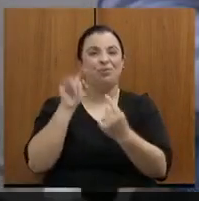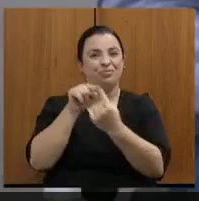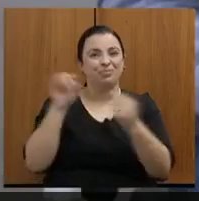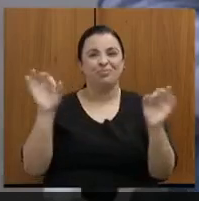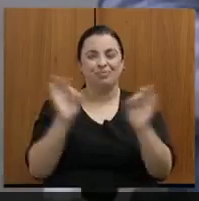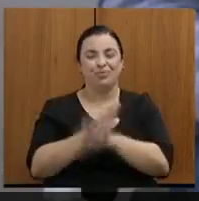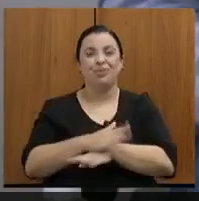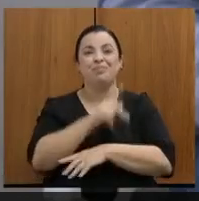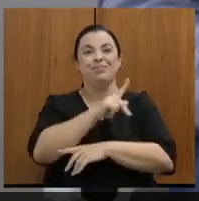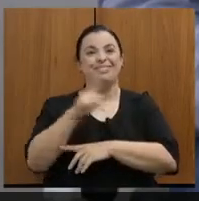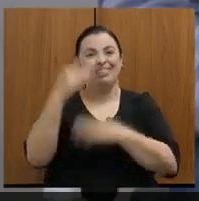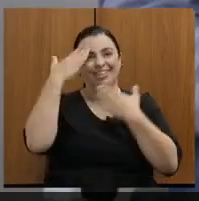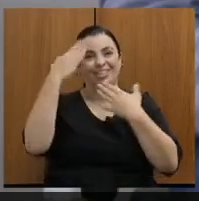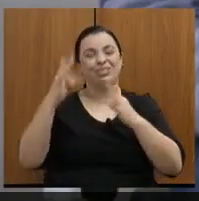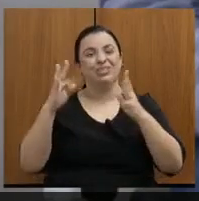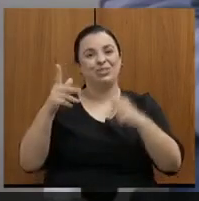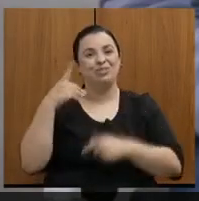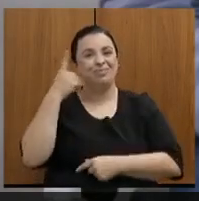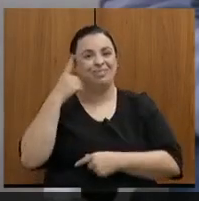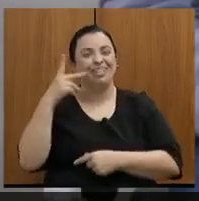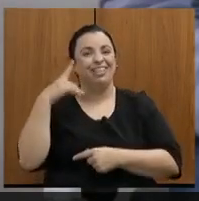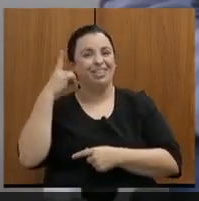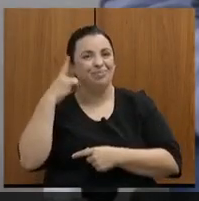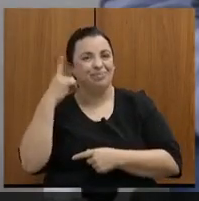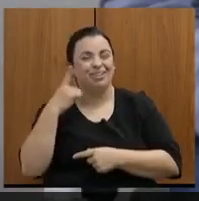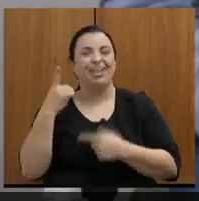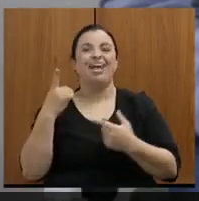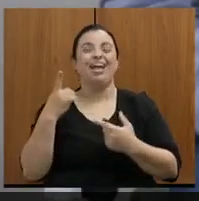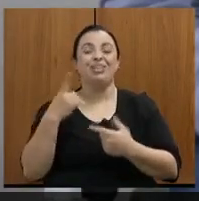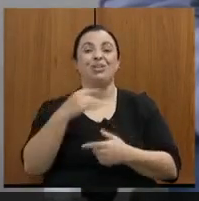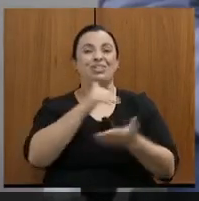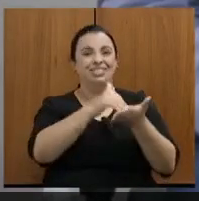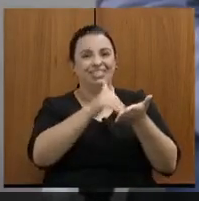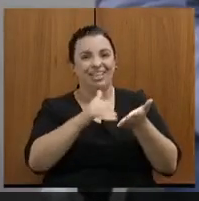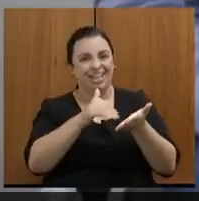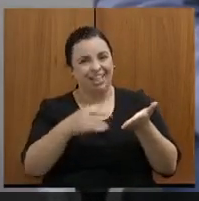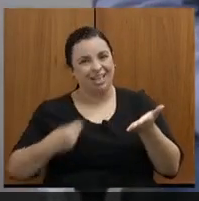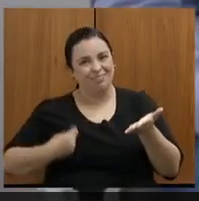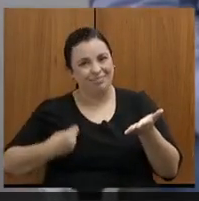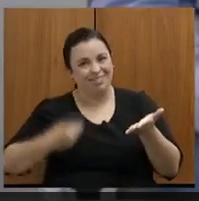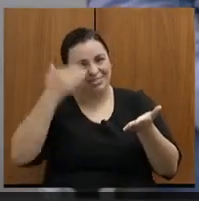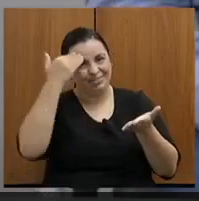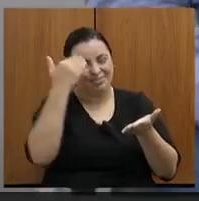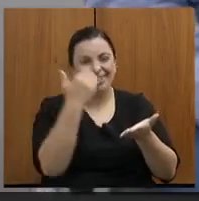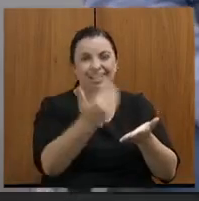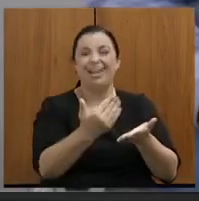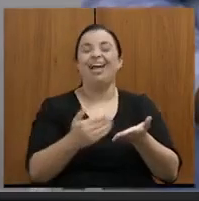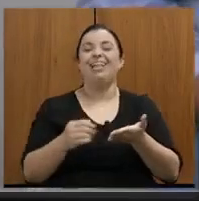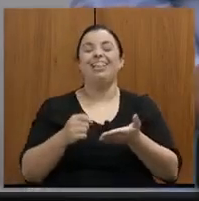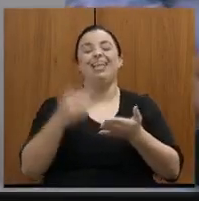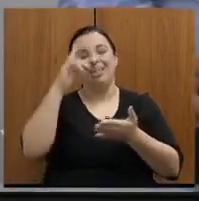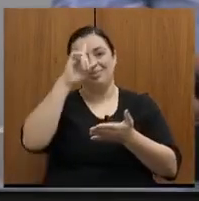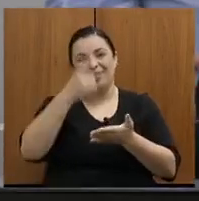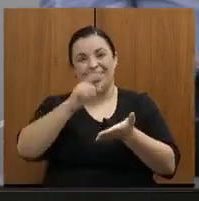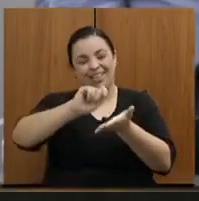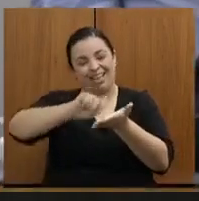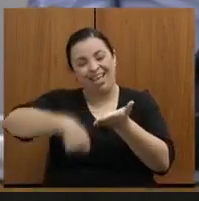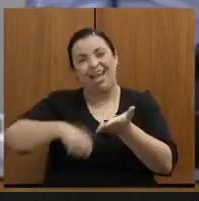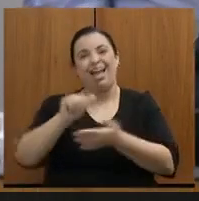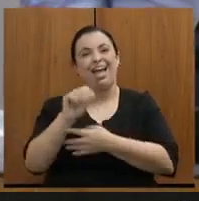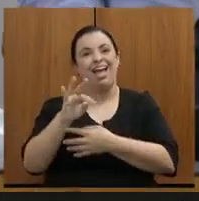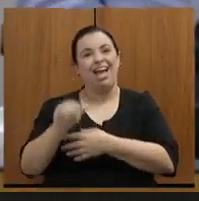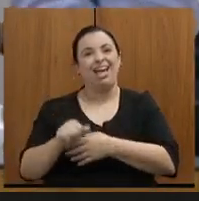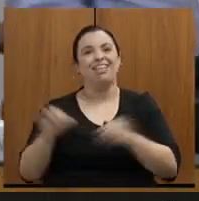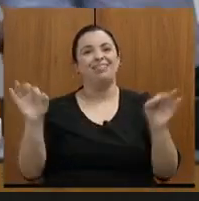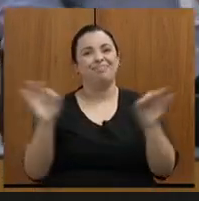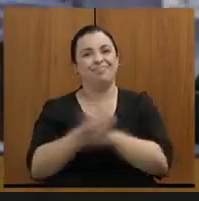agradece a presença dos parlamentares, das parlamentares, do secretário de Estado, de Infraestrutura e Mobilidade, determina a lavatura da ata e encerra os